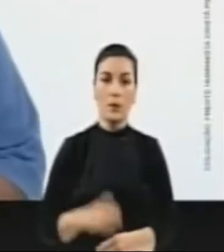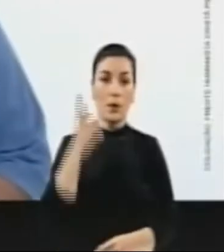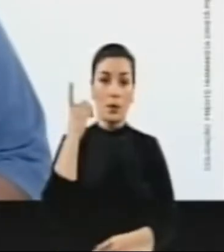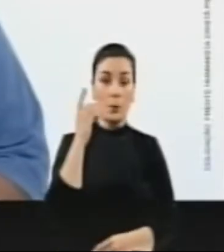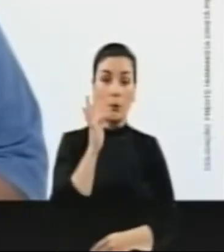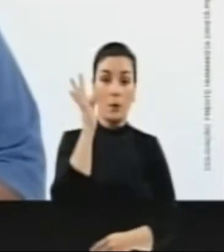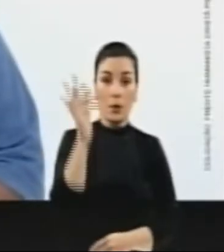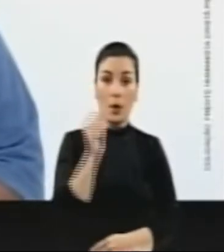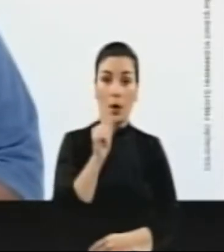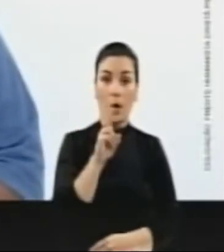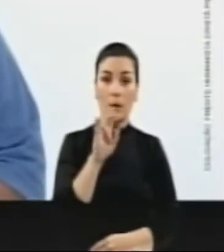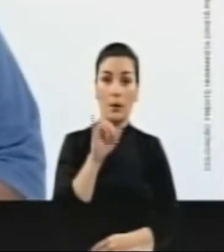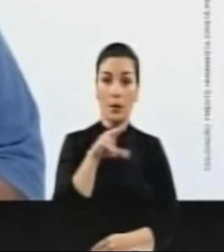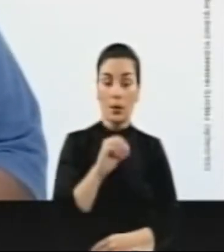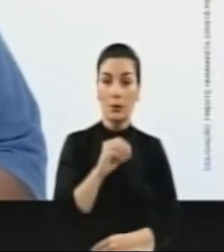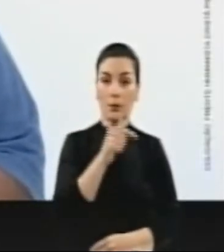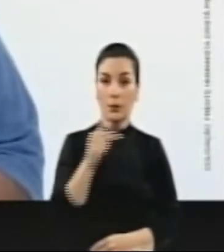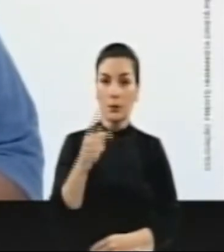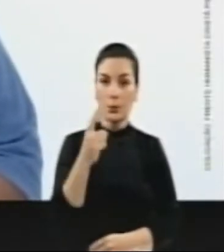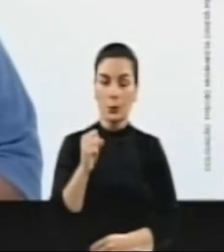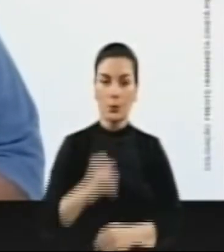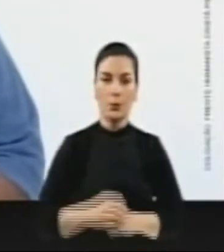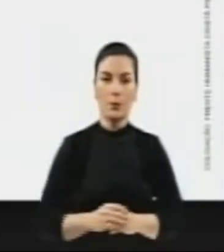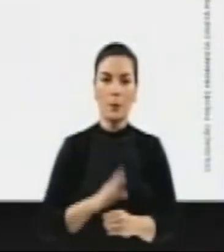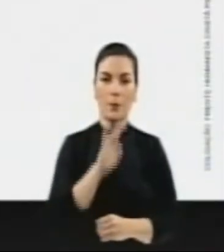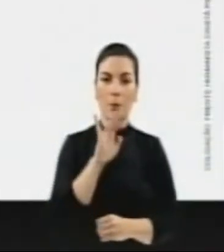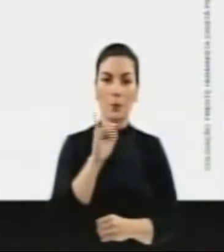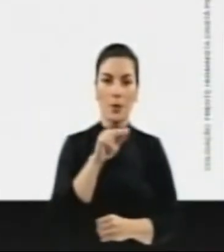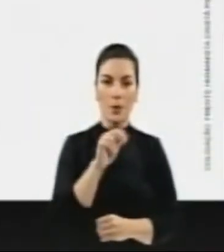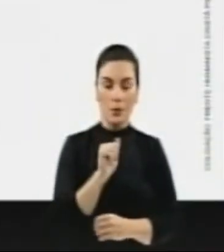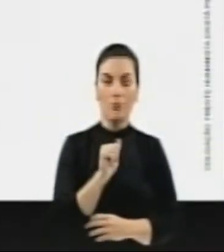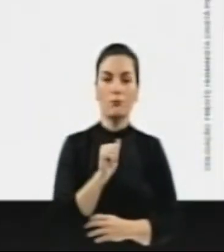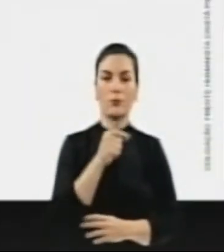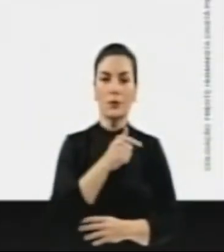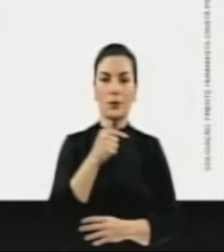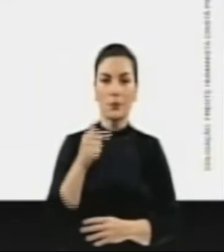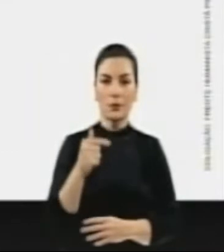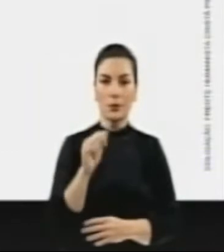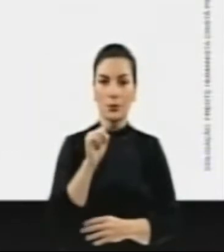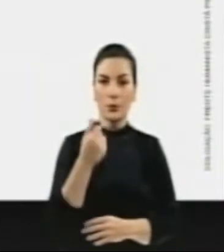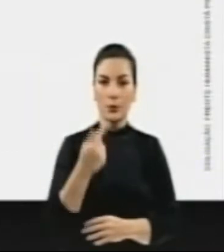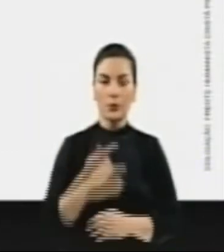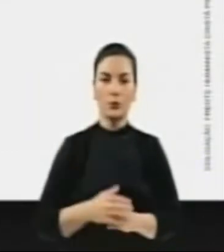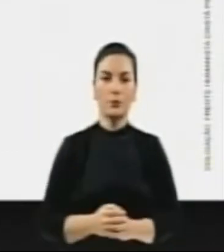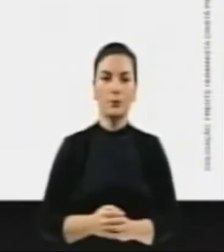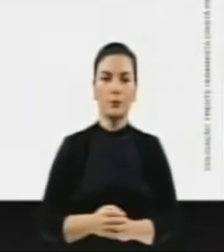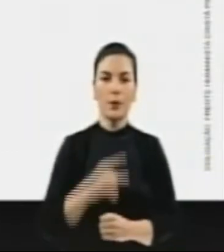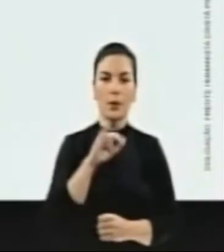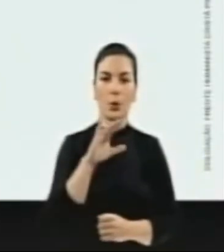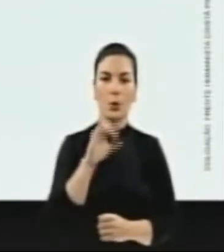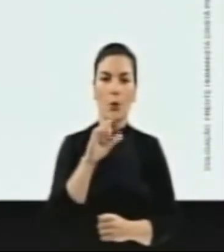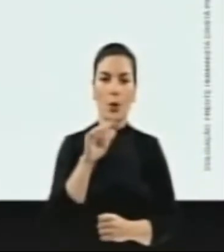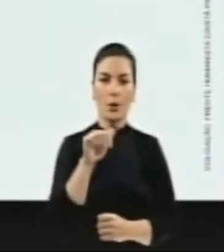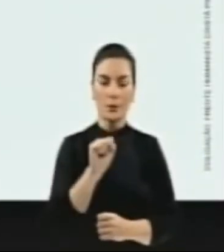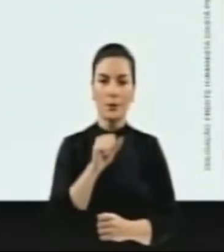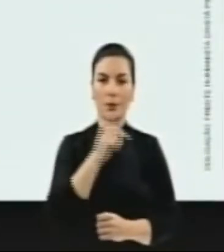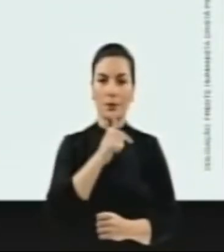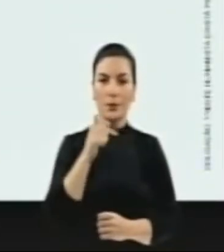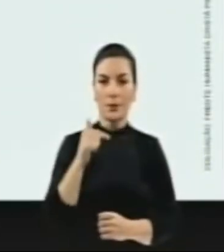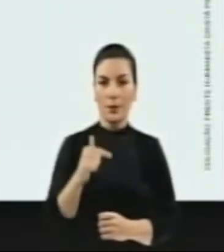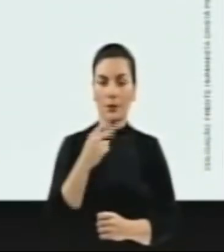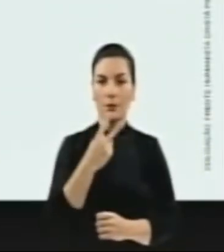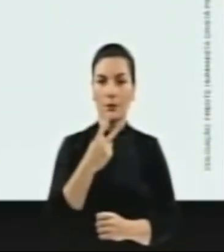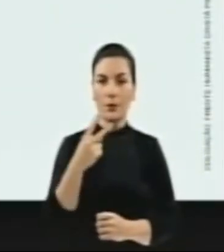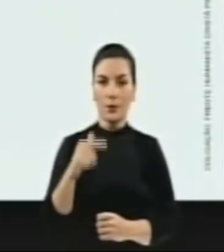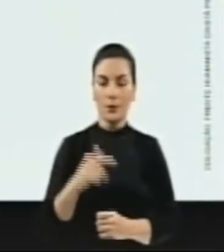Para deputado federal, Adriano Manão, 77-18. Bibiana Bueno, 77-87. Nicolas Xavier,